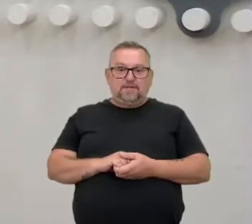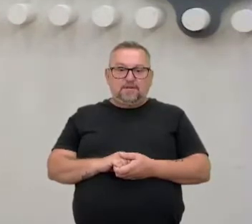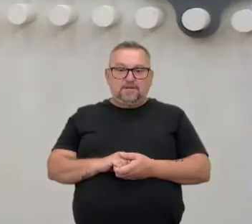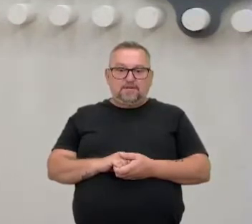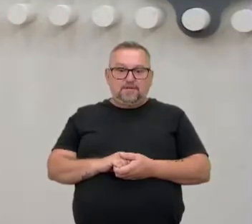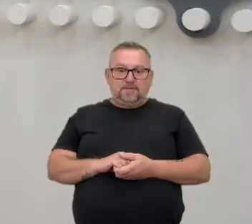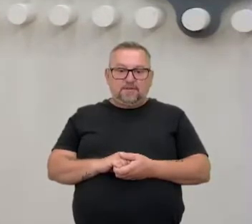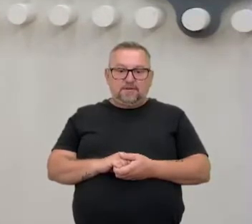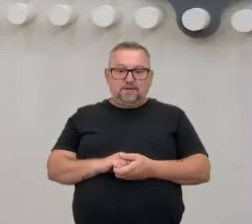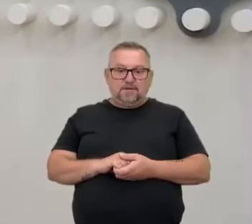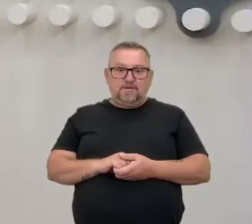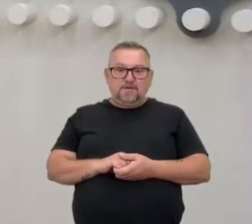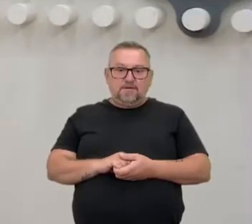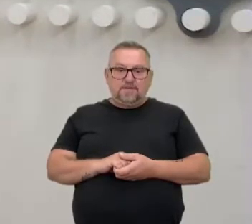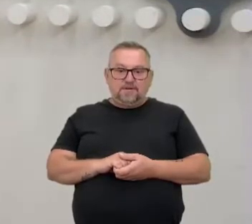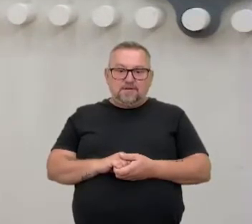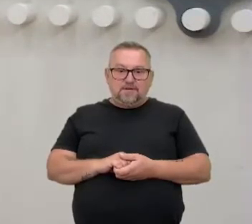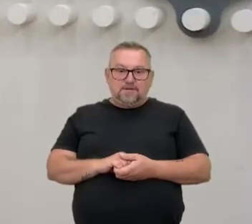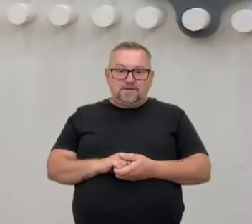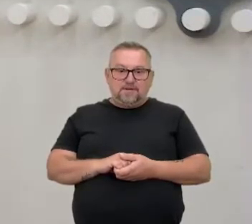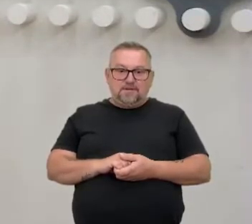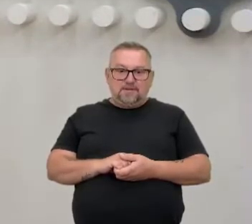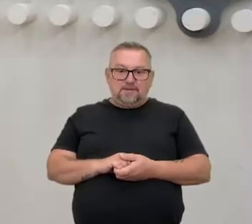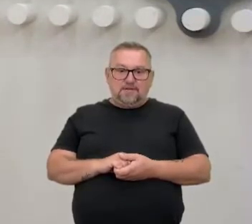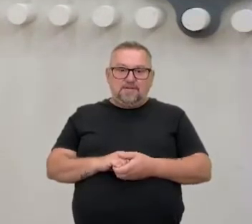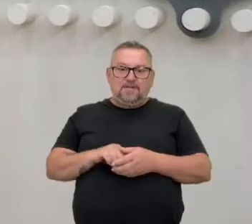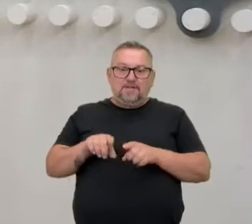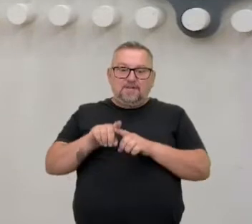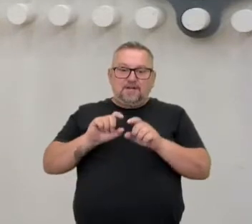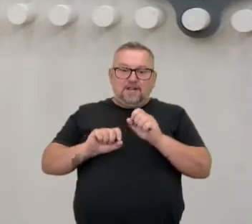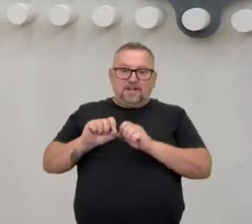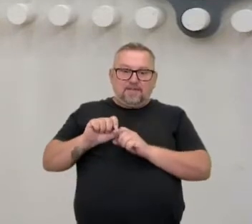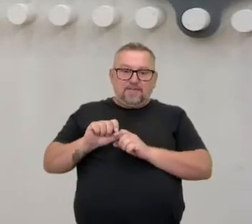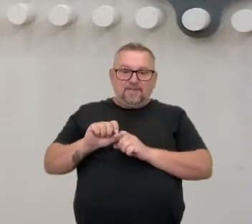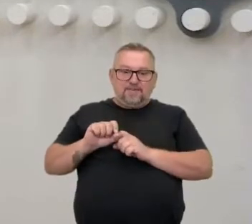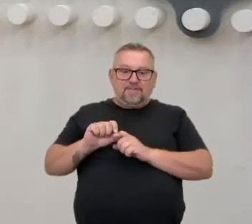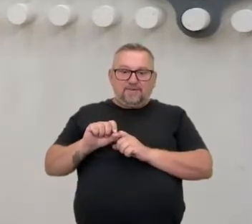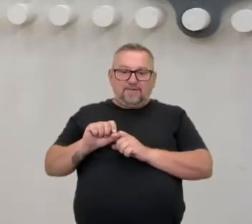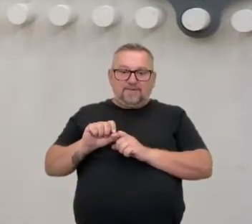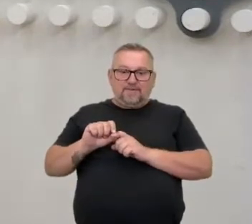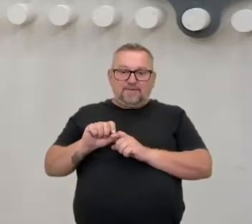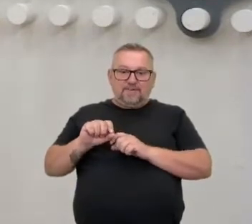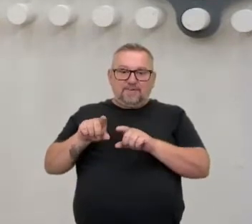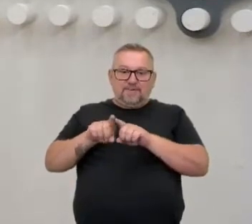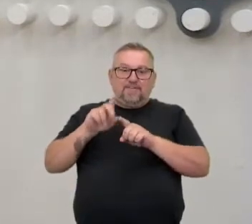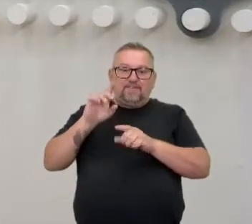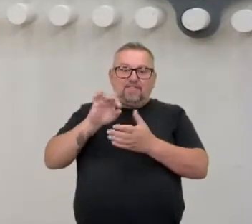E daí tem as defesas, né? Defesa baixa. Vai.